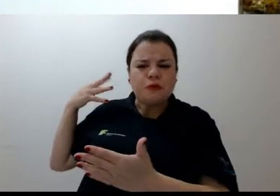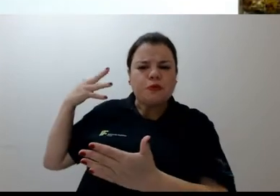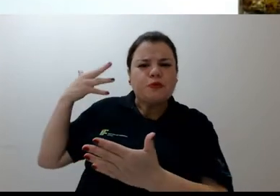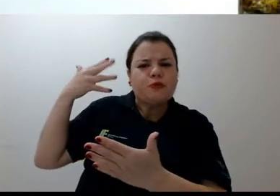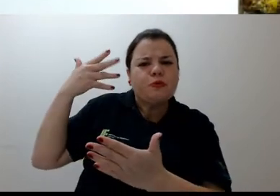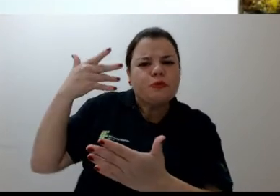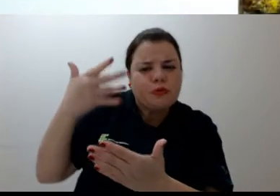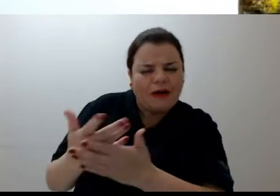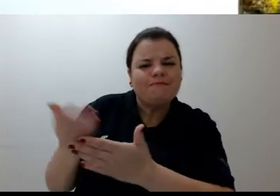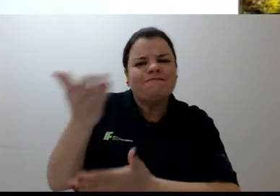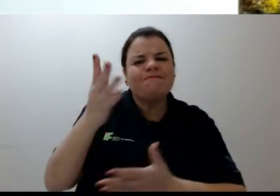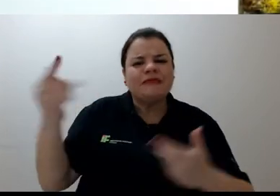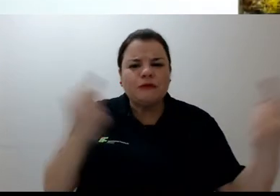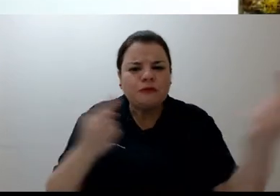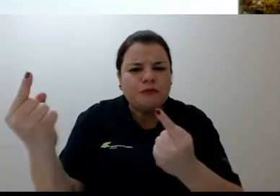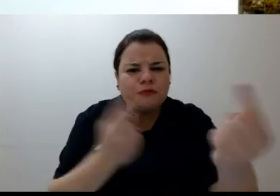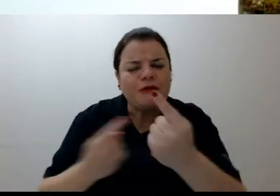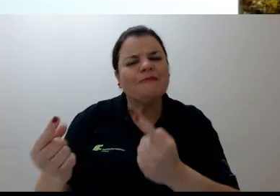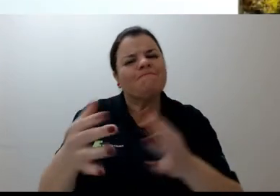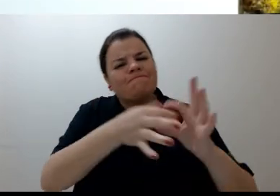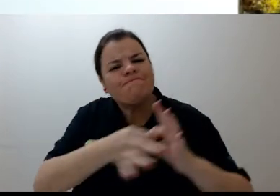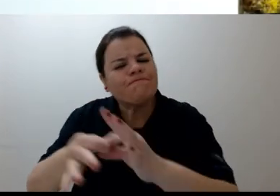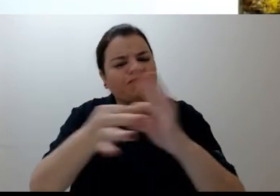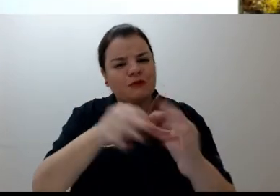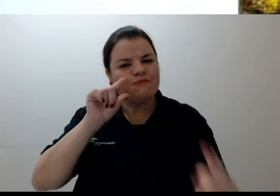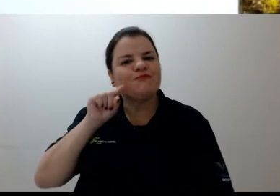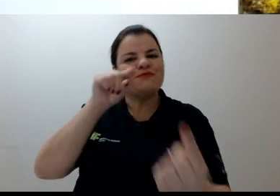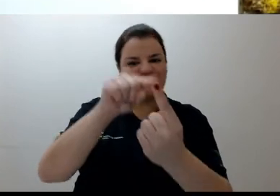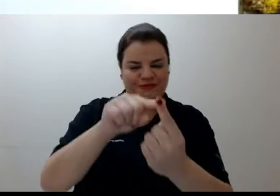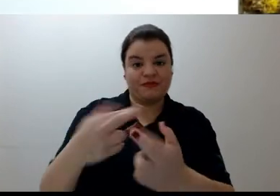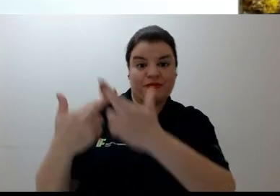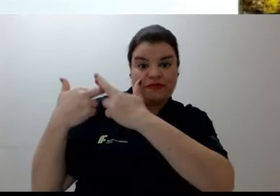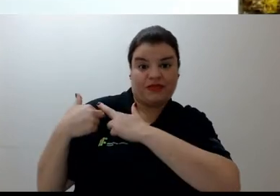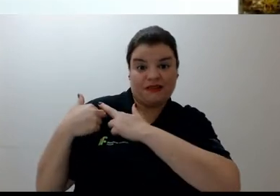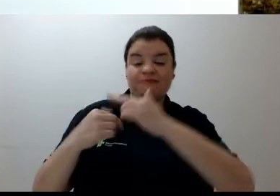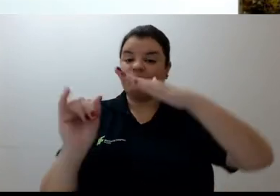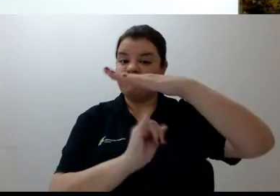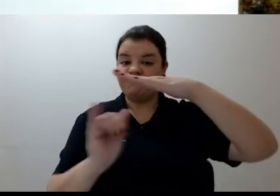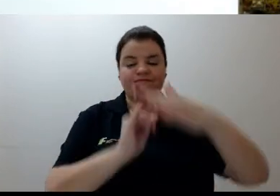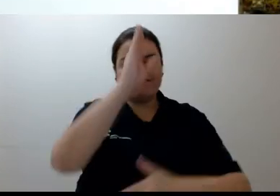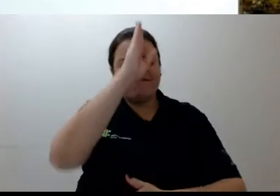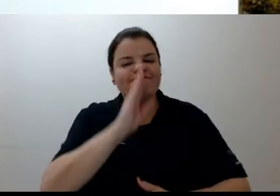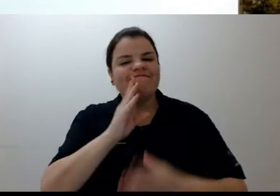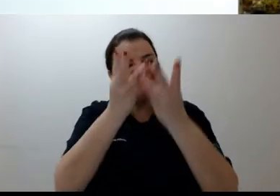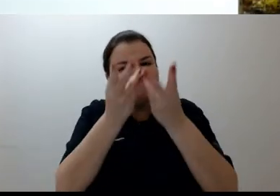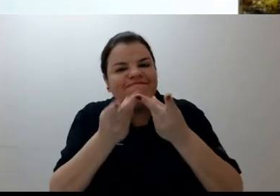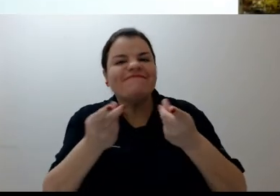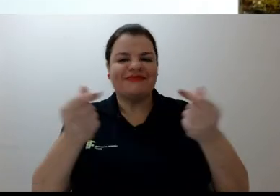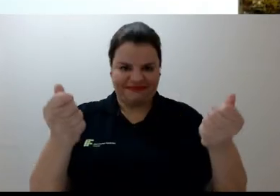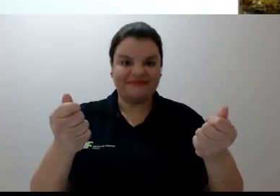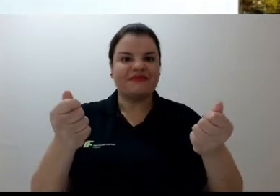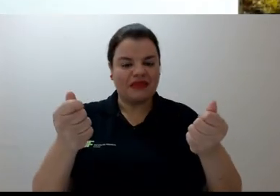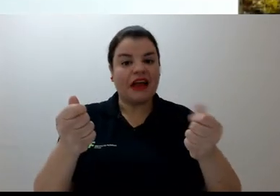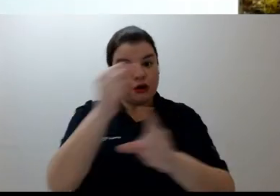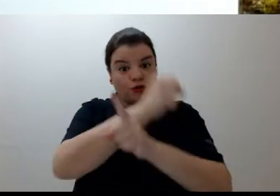história construída por muitas mãos e que cada vez mais reforça o nosso papel de uma instituição pública, gratuita, de